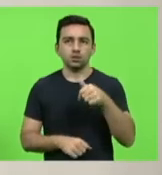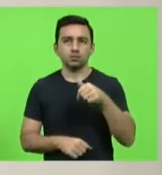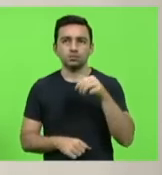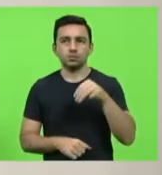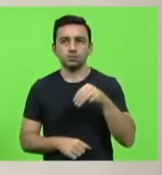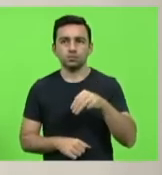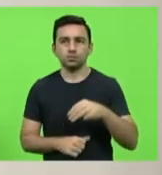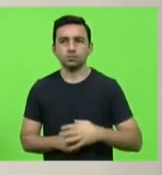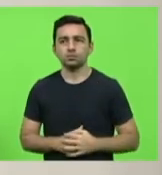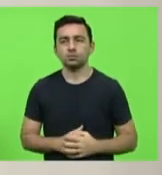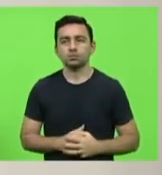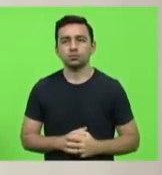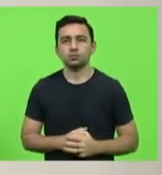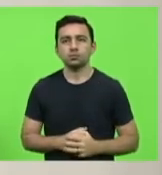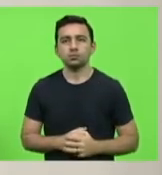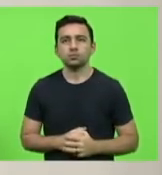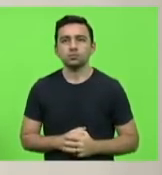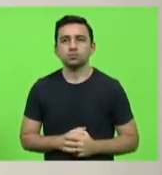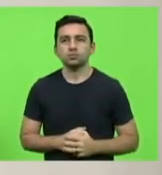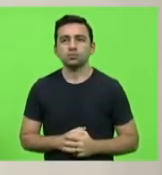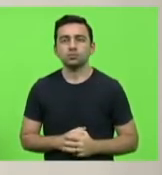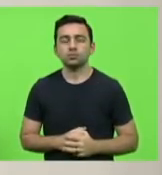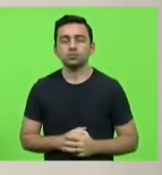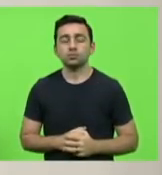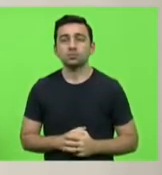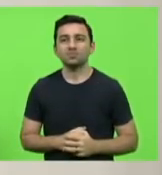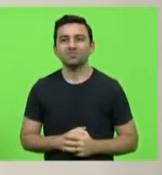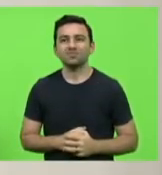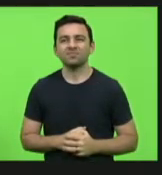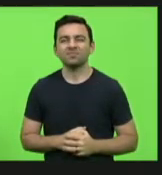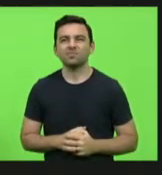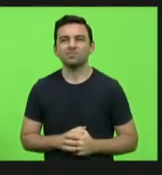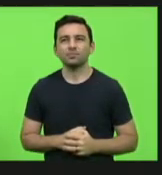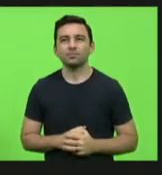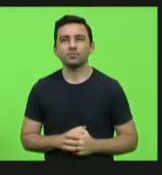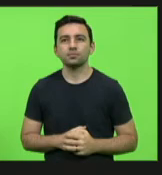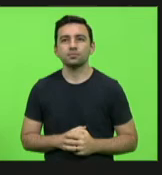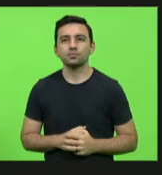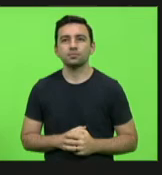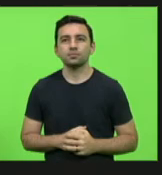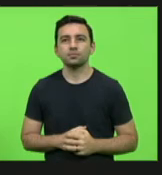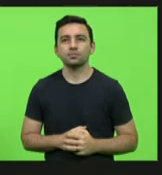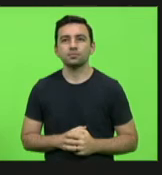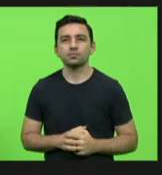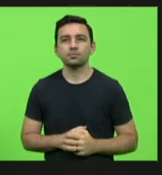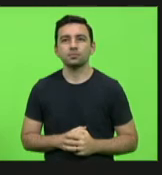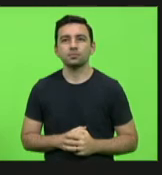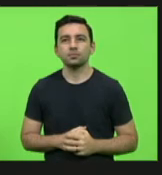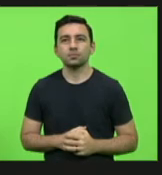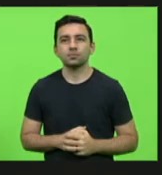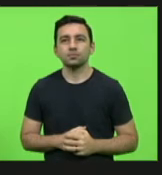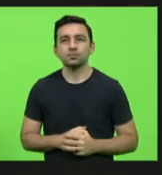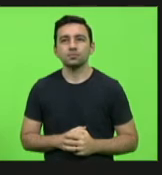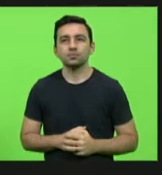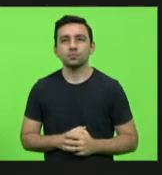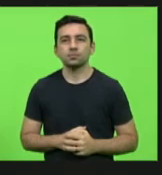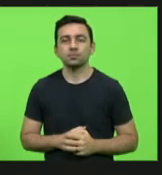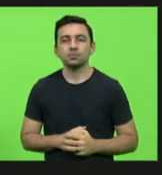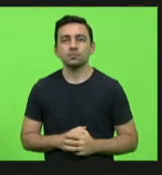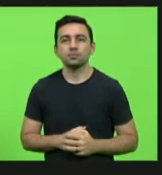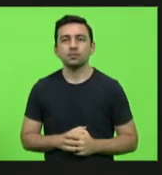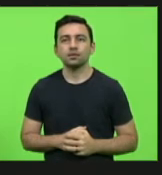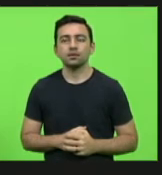Presidente, depois eu peço a sua autorização para falar em seguida. Pois não,